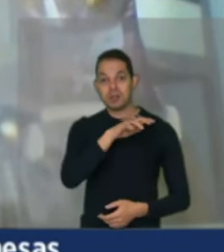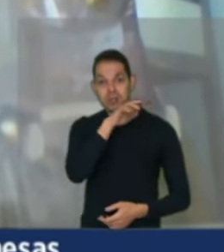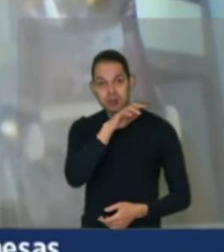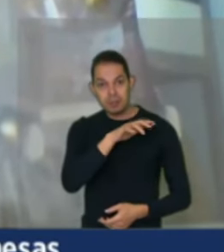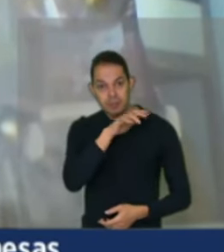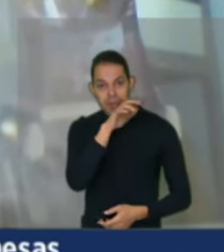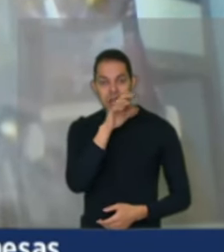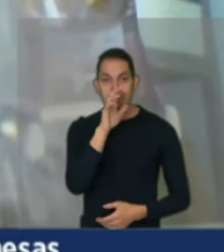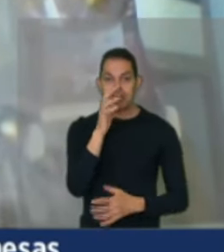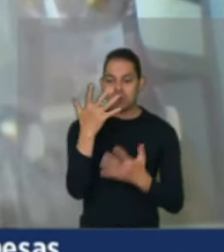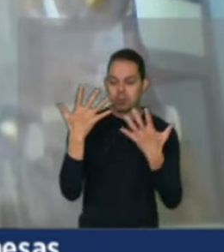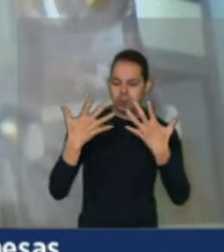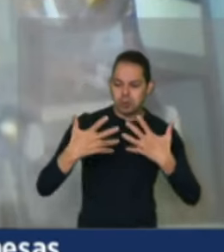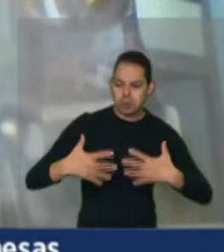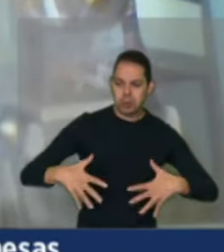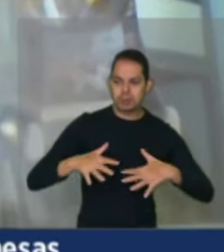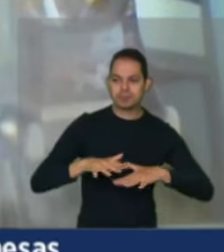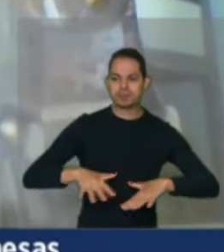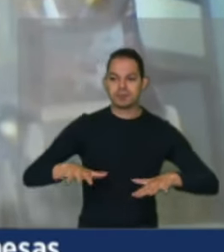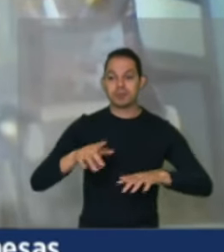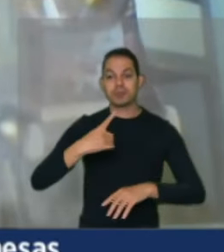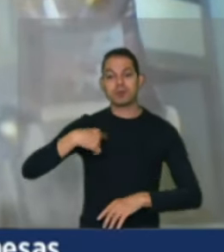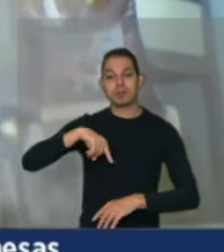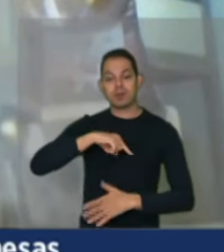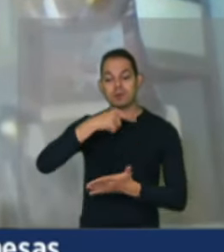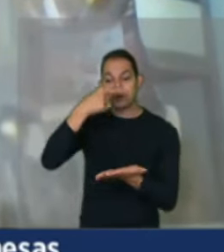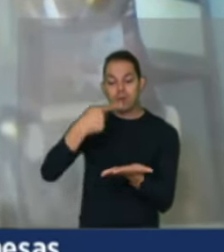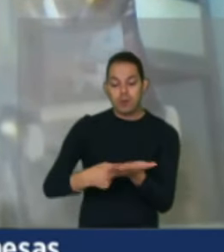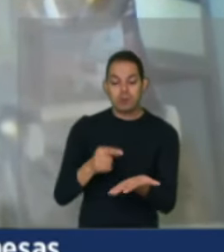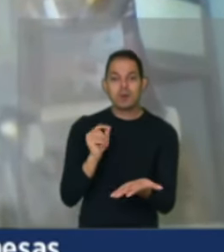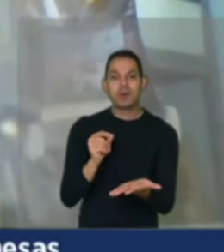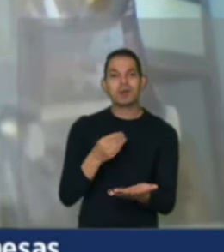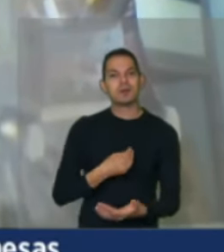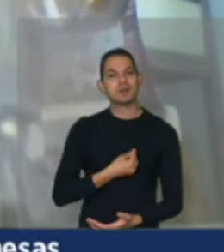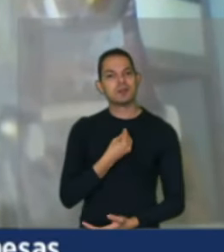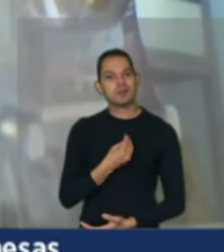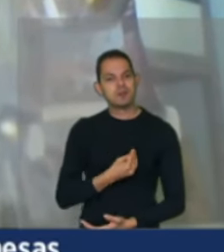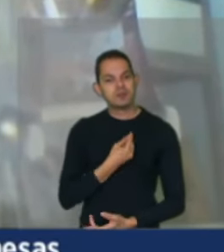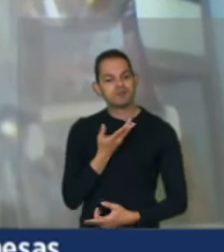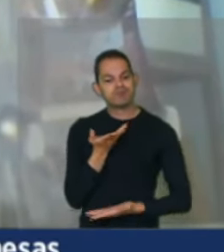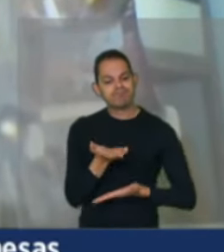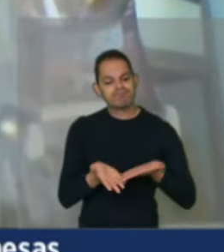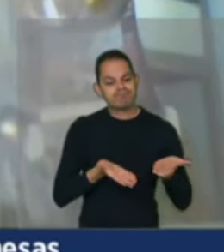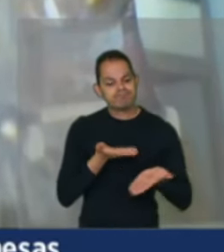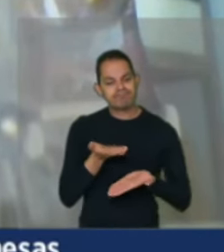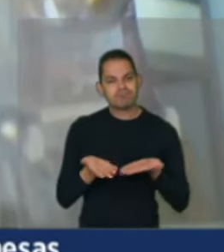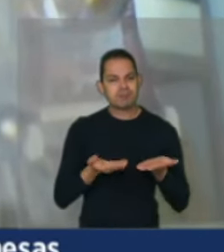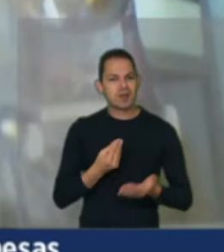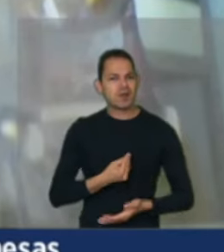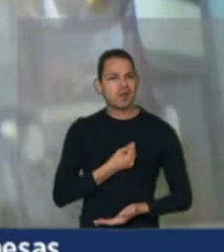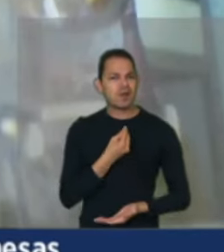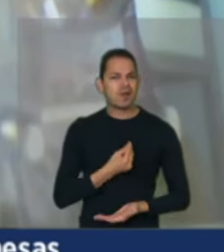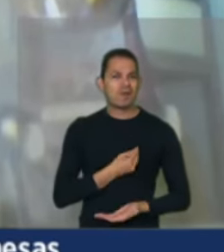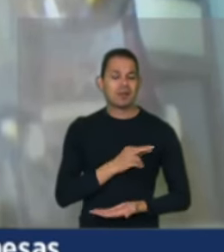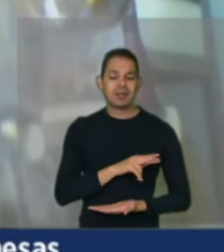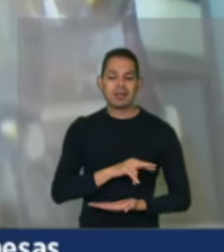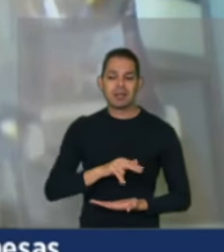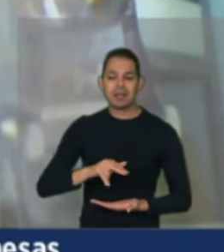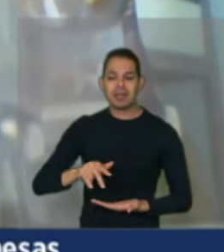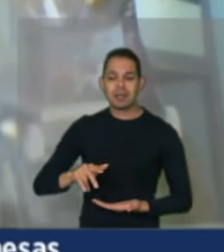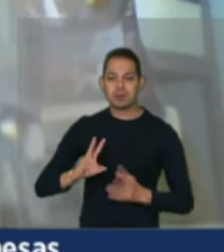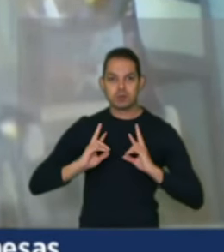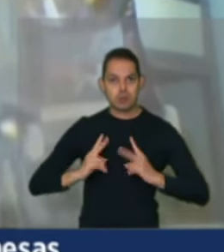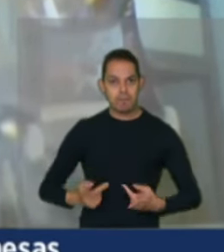natureza. A gente tem um compromisso com a vida, com a vida em todos os sentidos, não só do ser